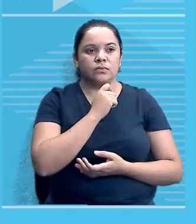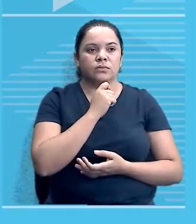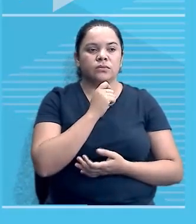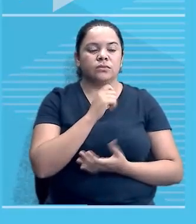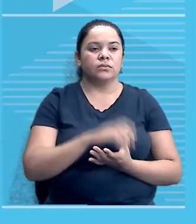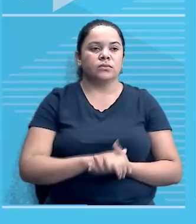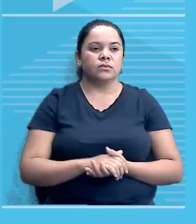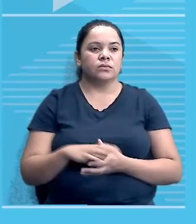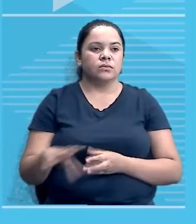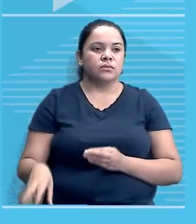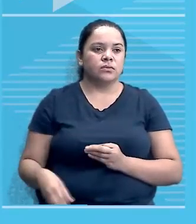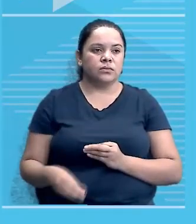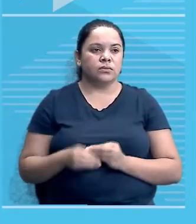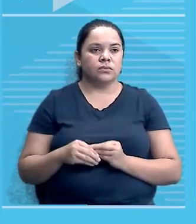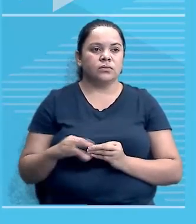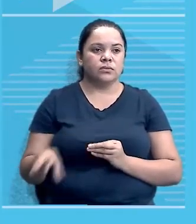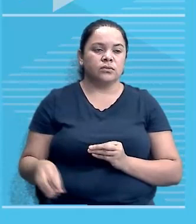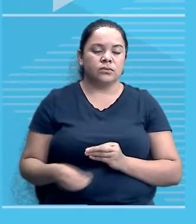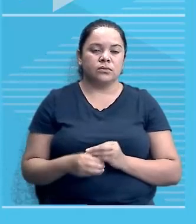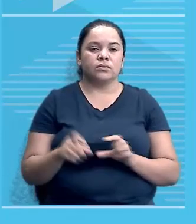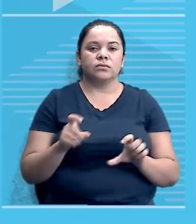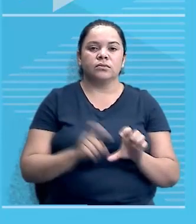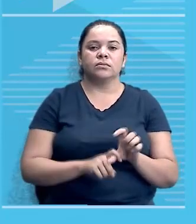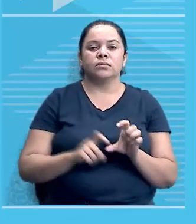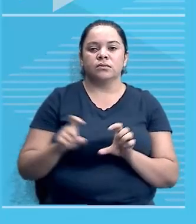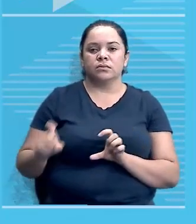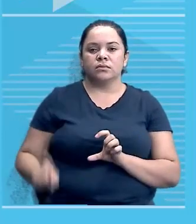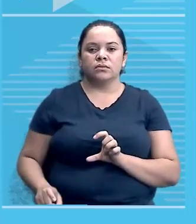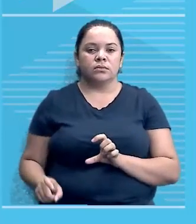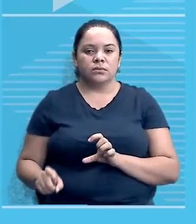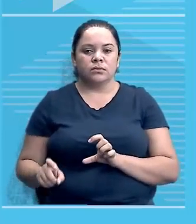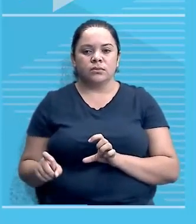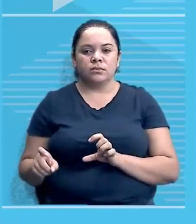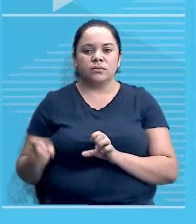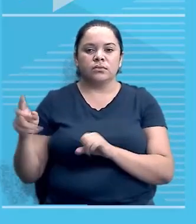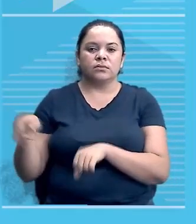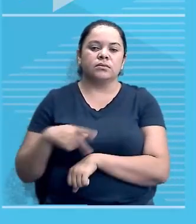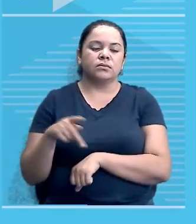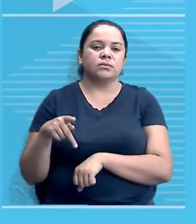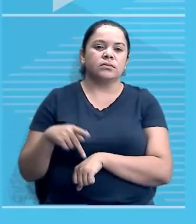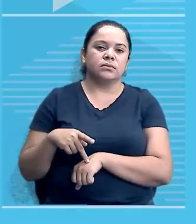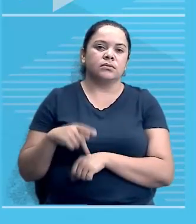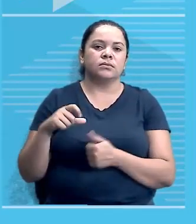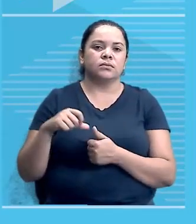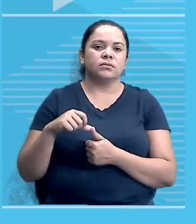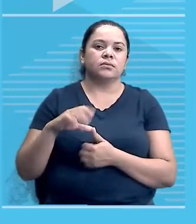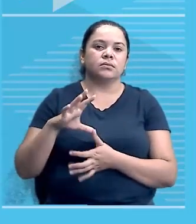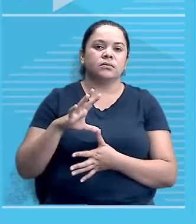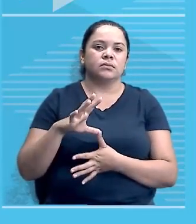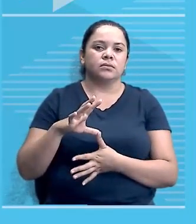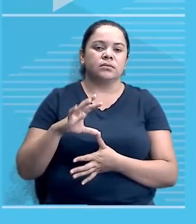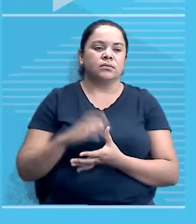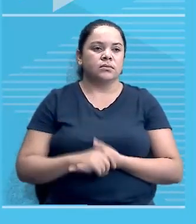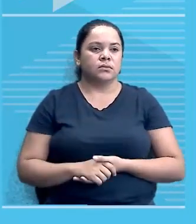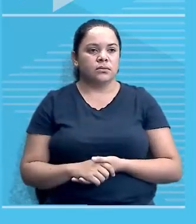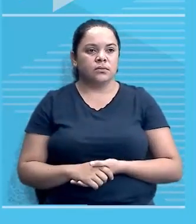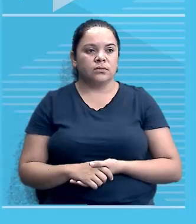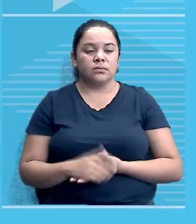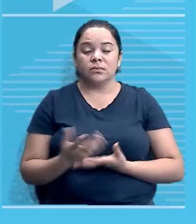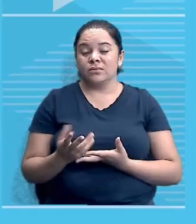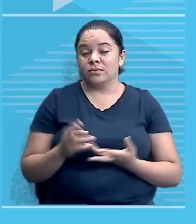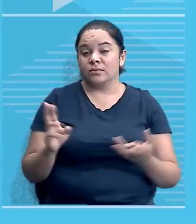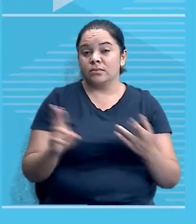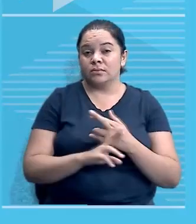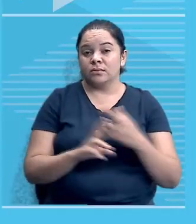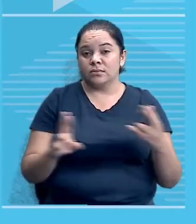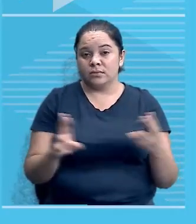para a independência dessas colônias na América. Vocês entenderam? Você está fazendo aqui um paralelo, né? Com a história do Brasil, a